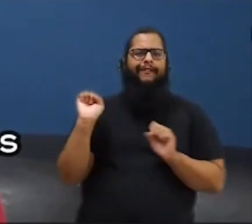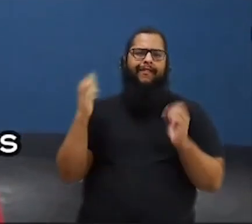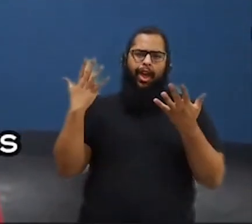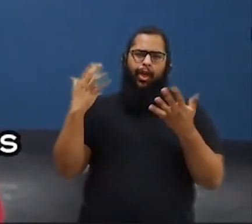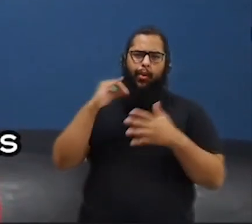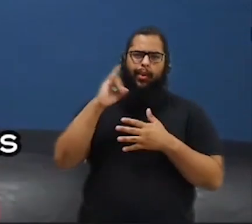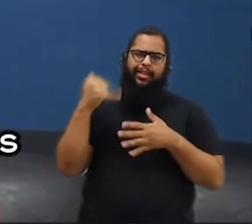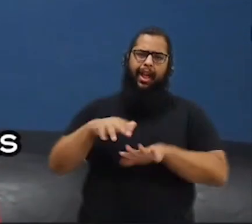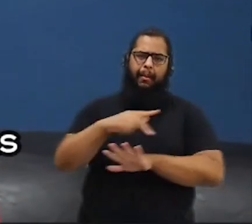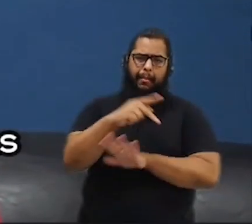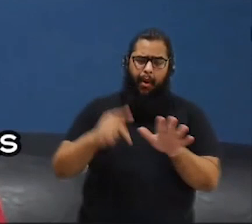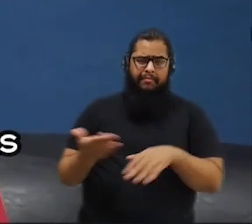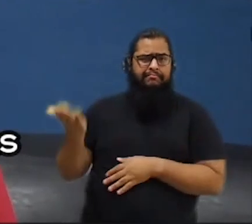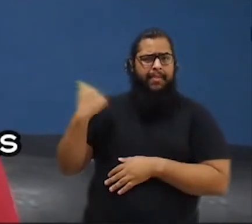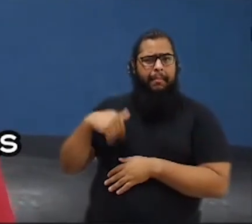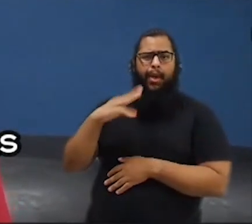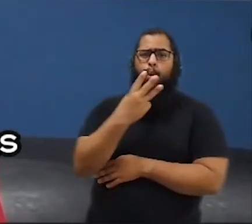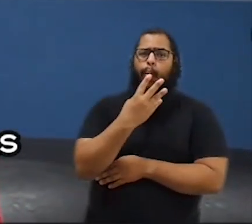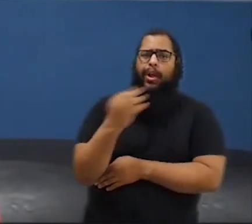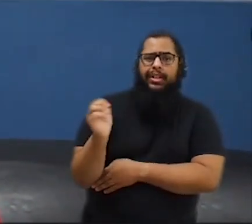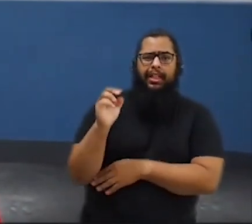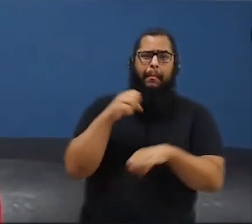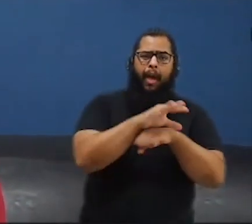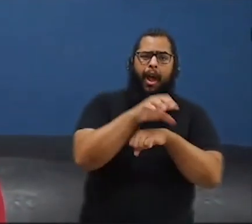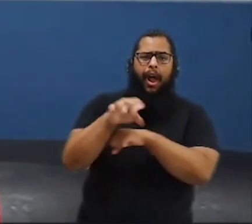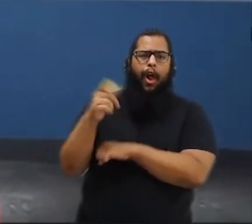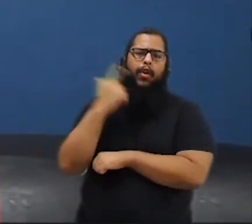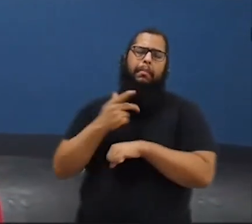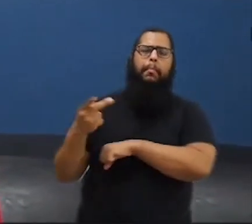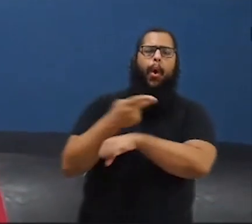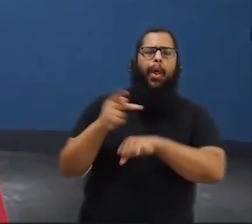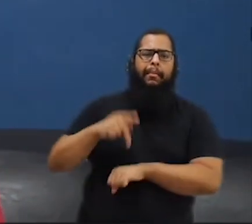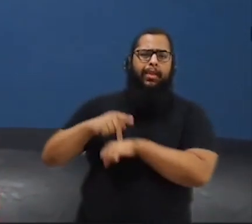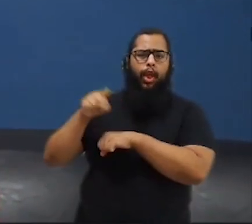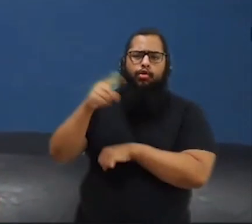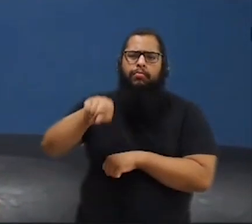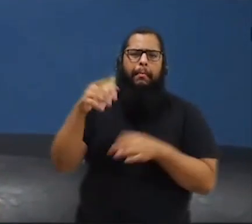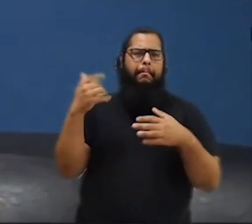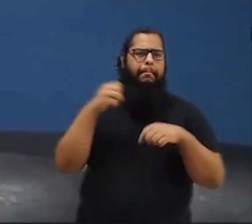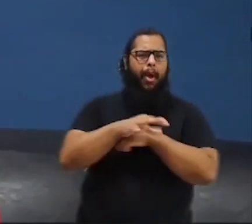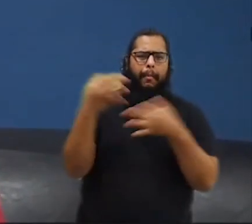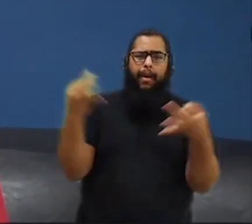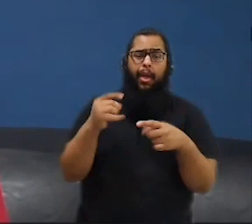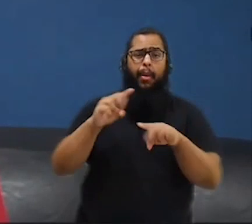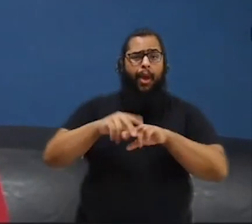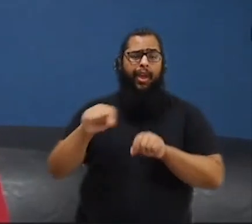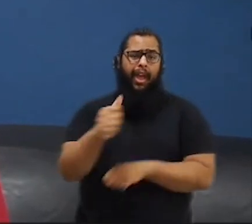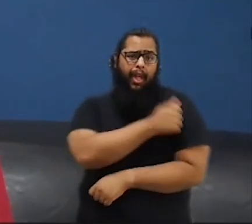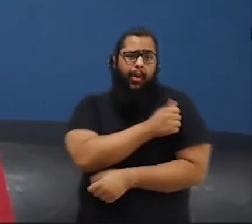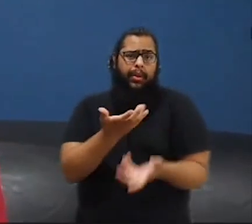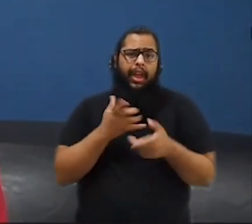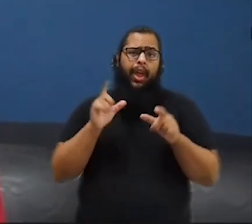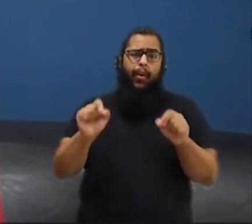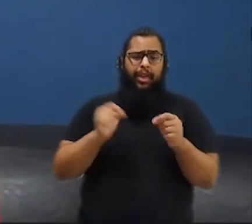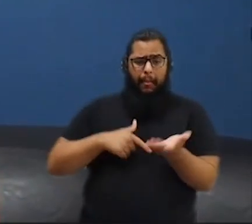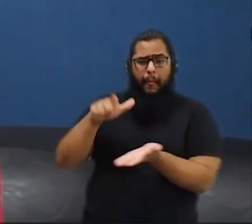época, foram mais de 400 pistas no caço tesouro. Todas redondidas. Porque o que os alunos querem é pegar o papel